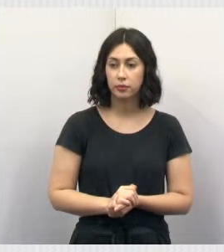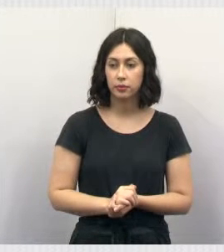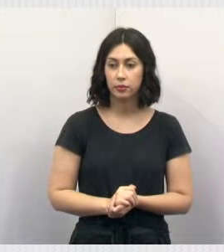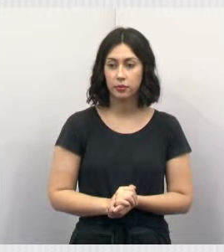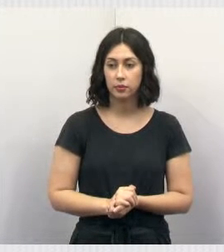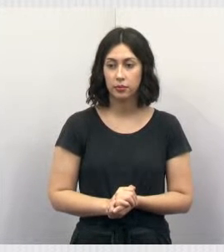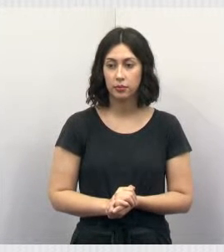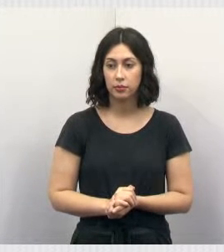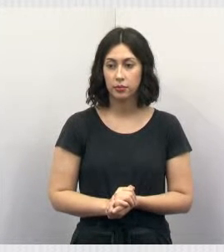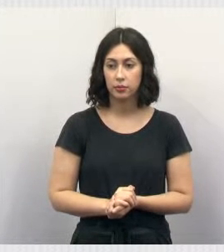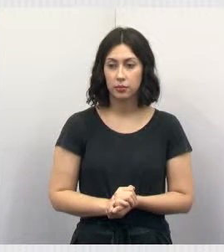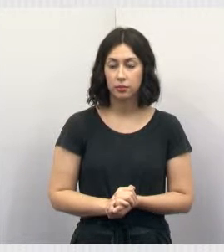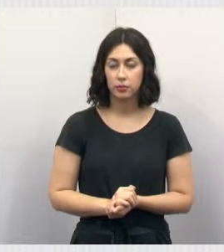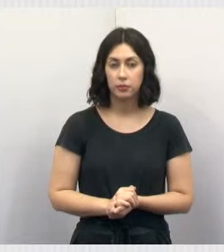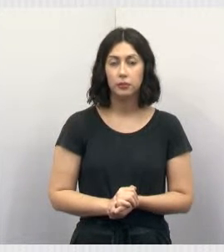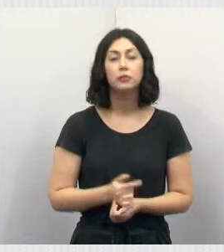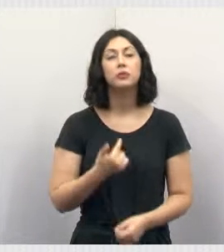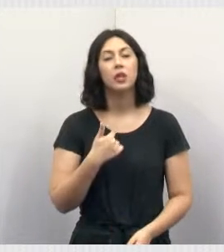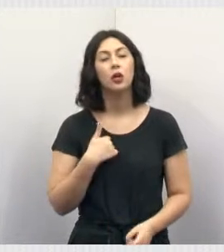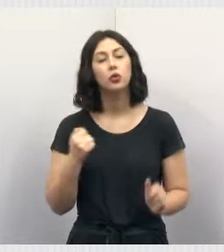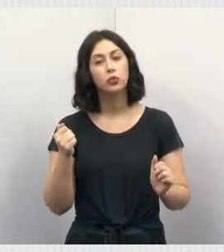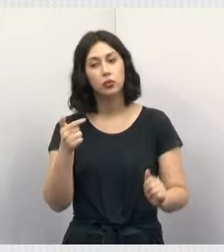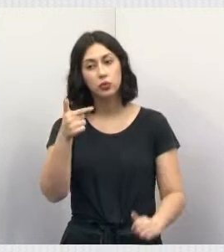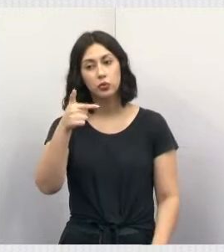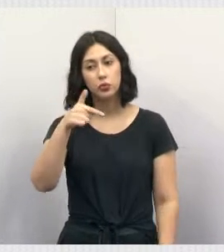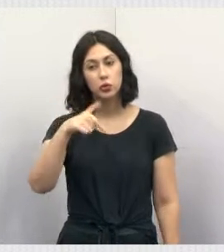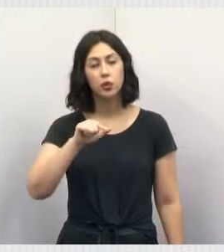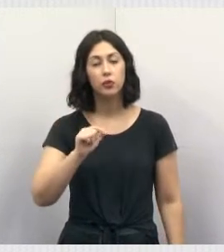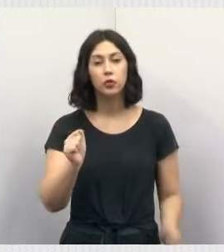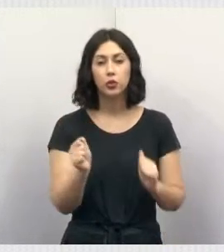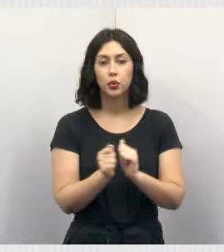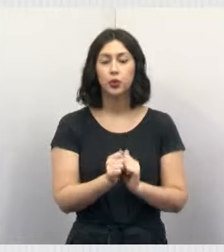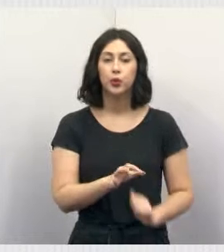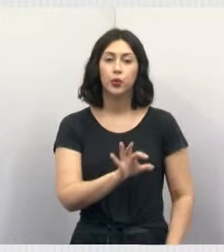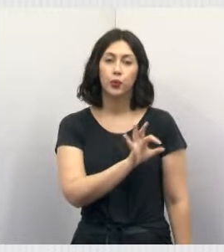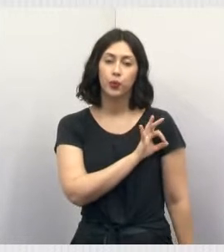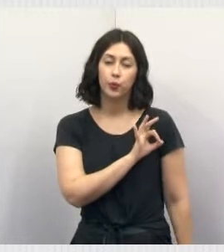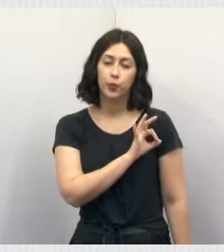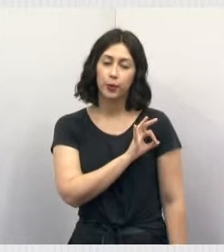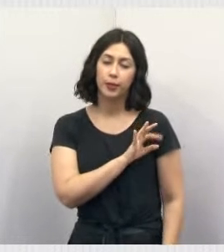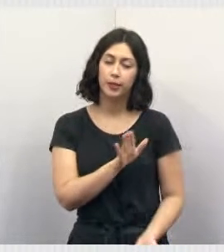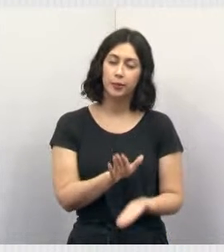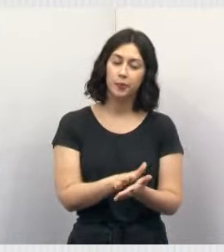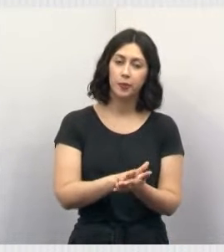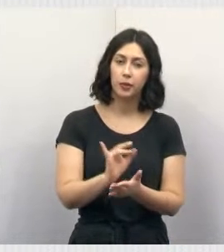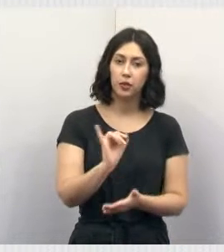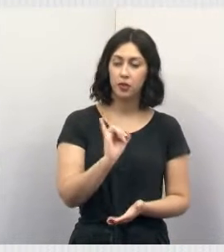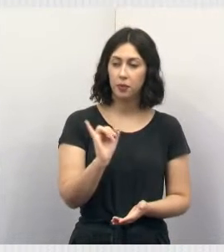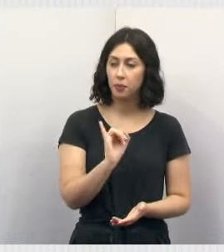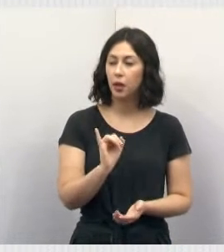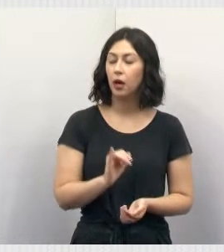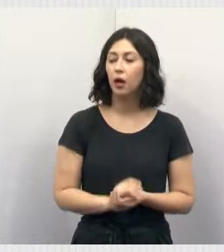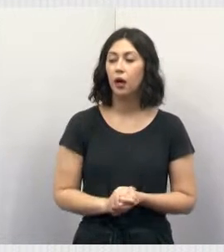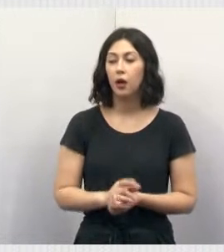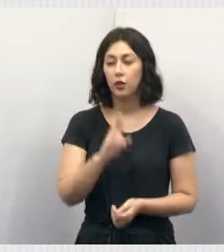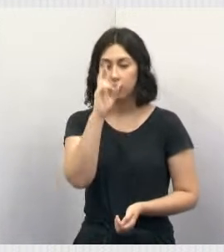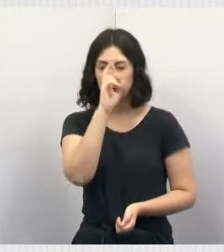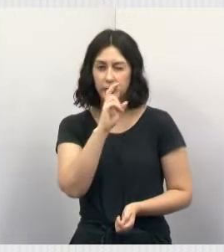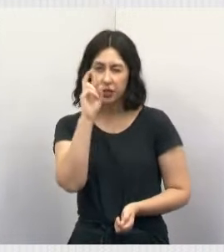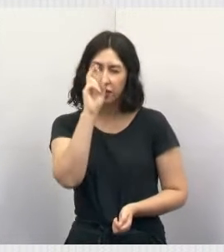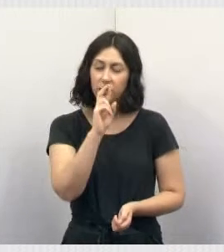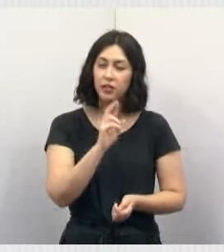Eu vou estar fazendo, então, saindo novamente com a GCM para estar averiguando algumas denúncias de maus-tratos, que aí é de grande